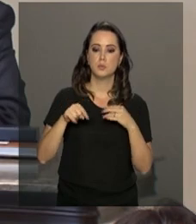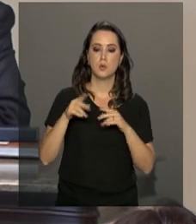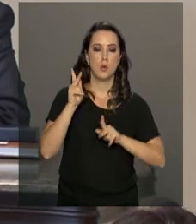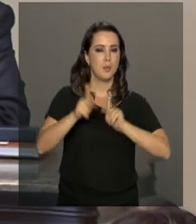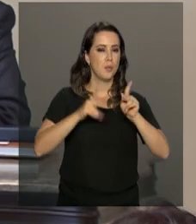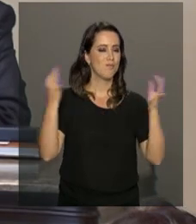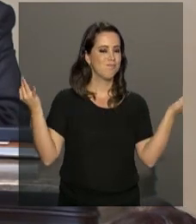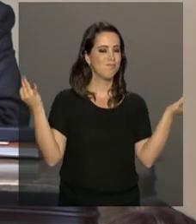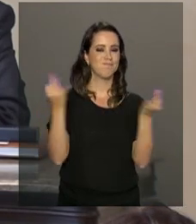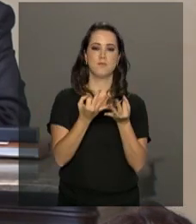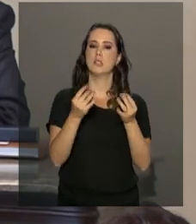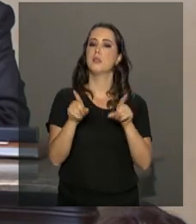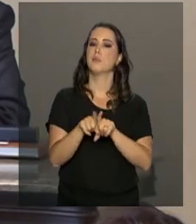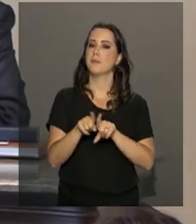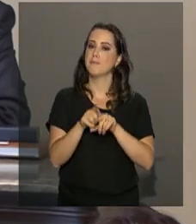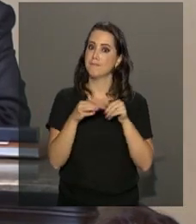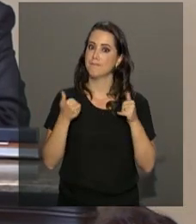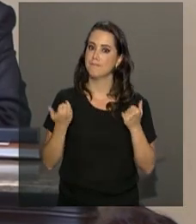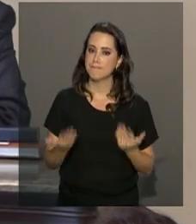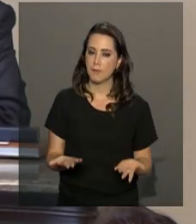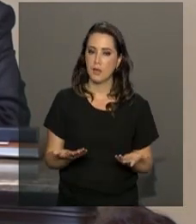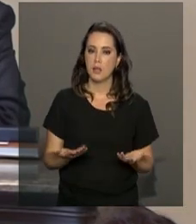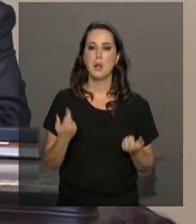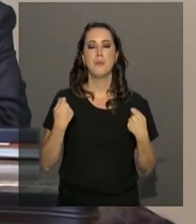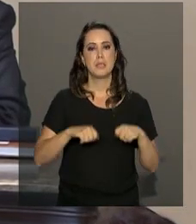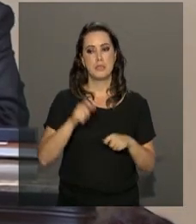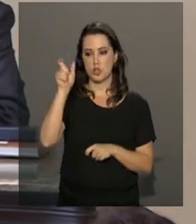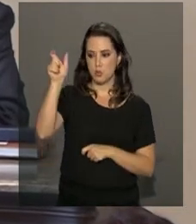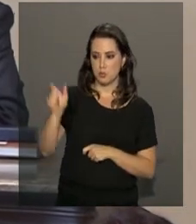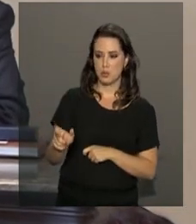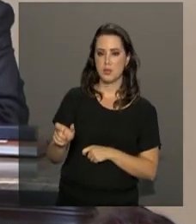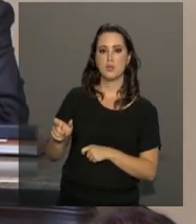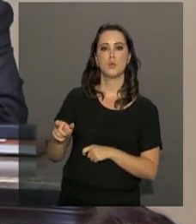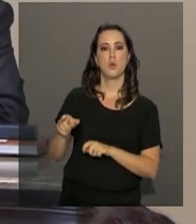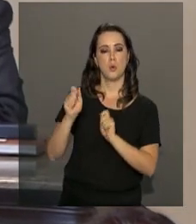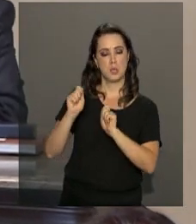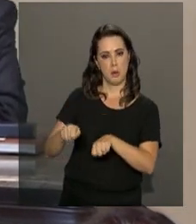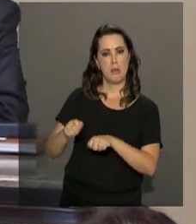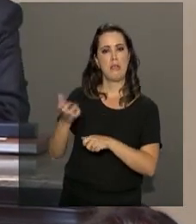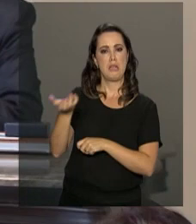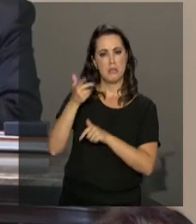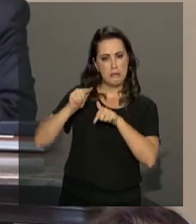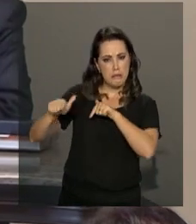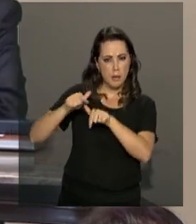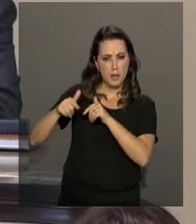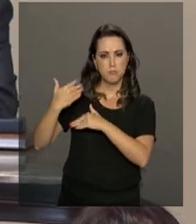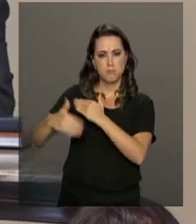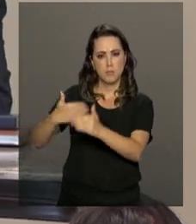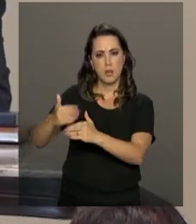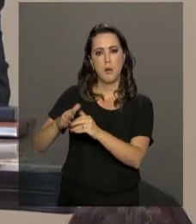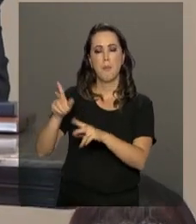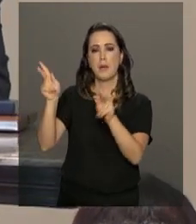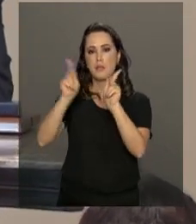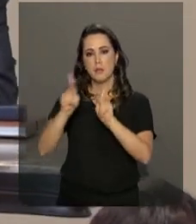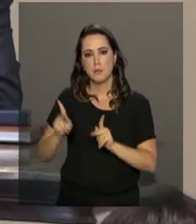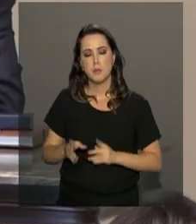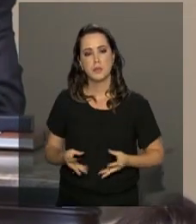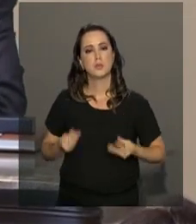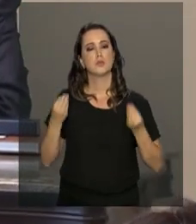povo maravilhoso também. A gente precisa de alguém com o espírito de Caxias para pacificar